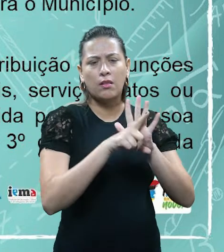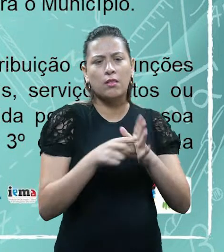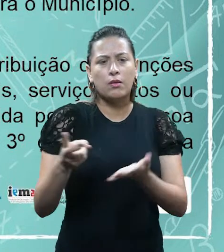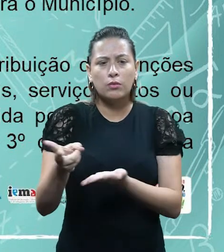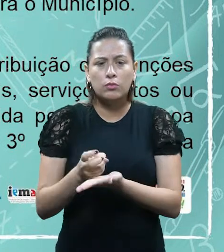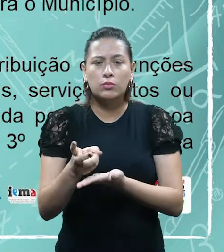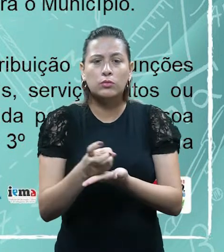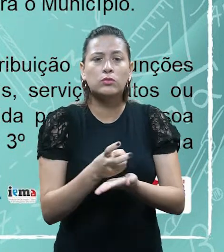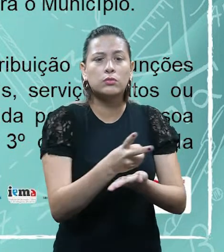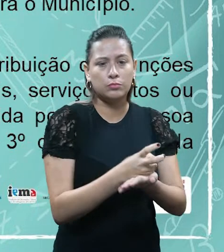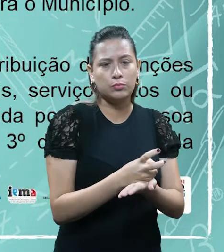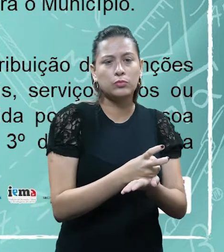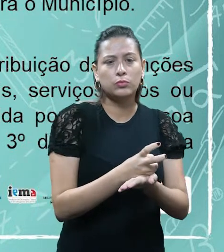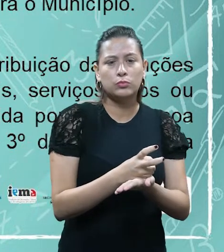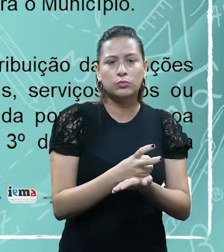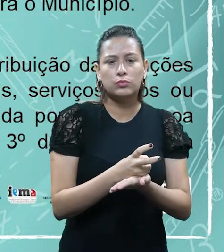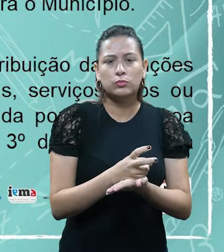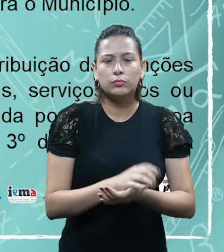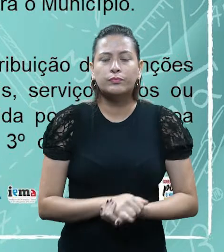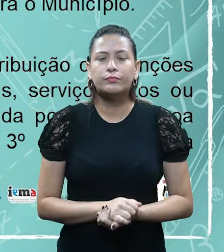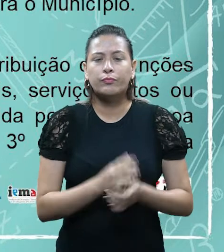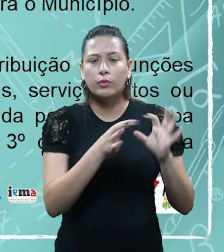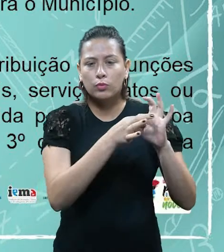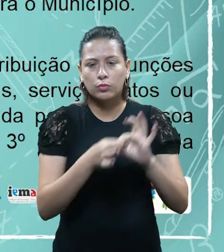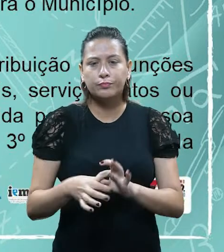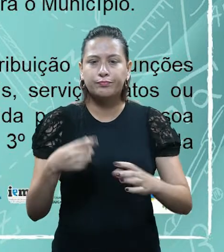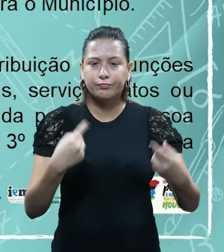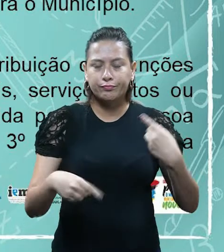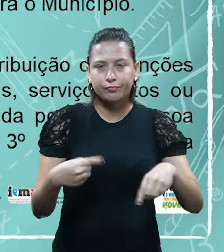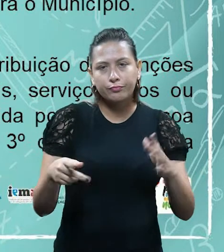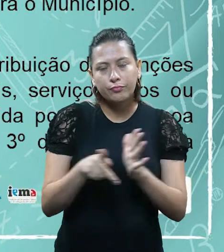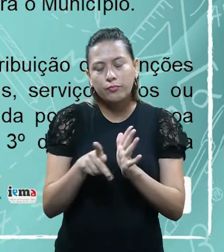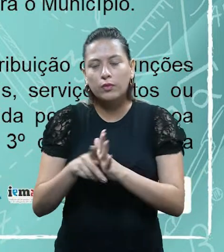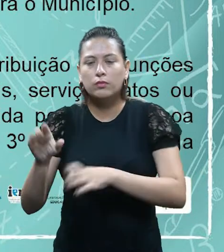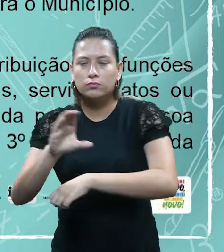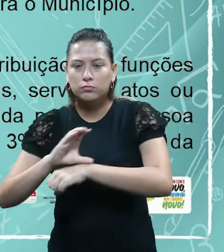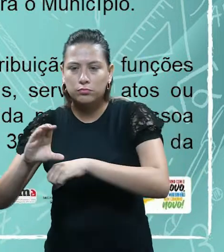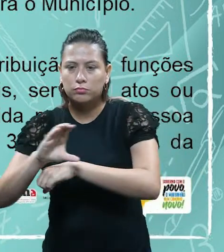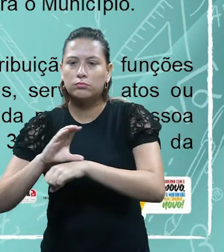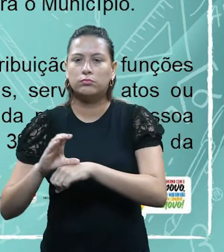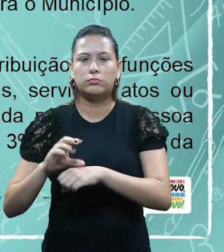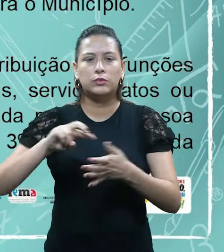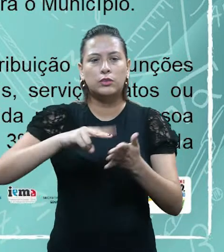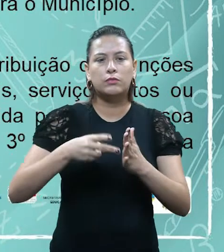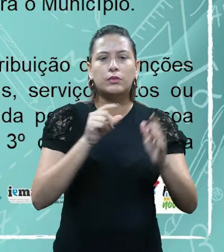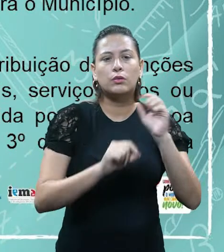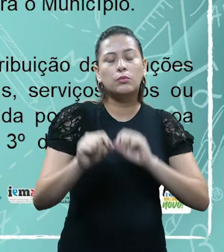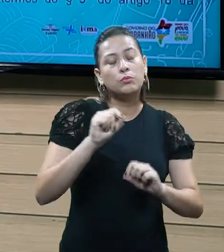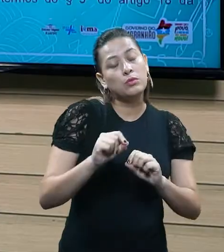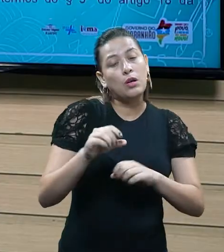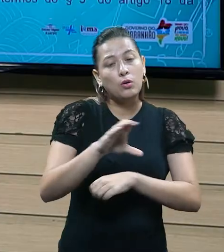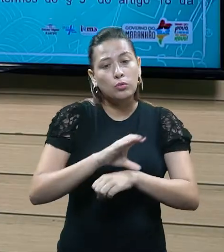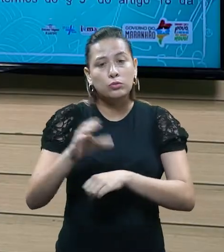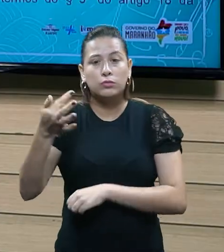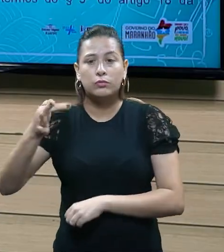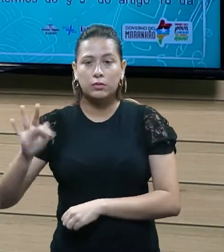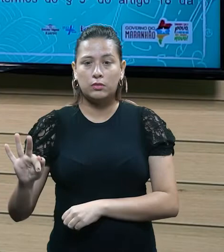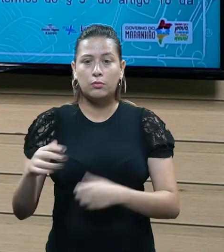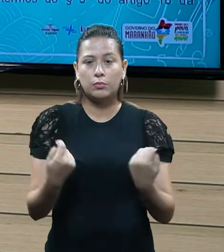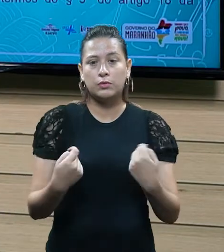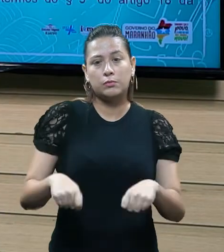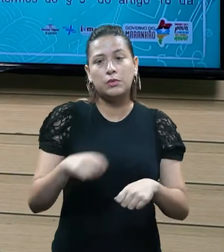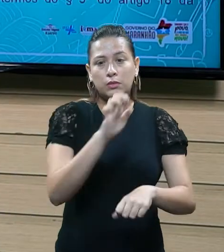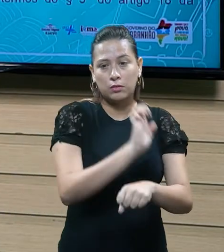público definido na Constituição. Isso significa que, se a Constituição Federal possibilita ao Estado a criação de um tributo, ele não pode